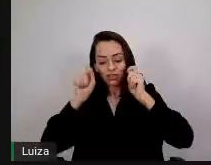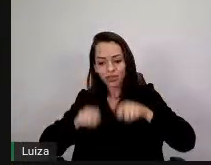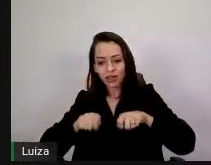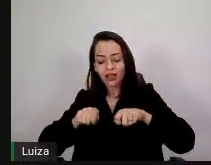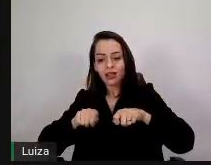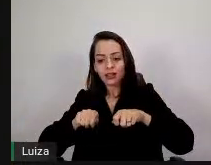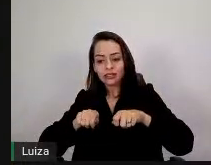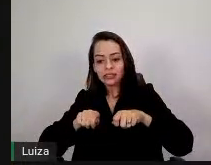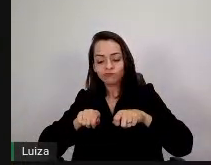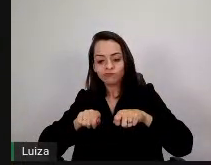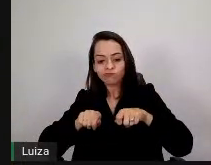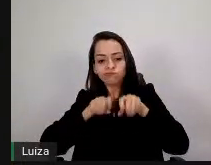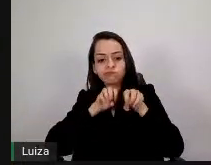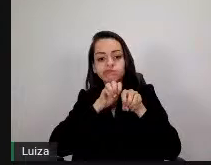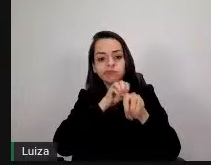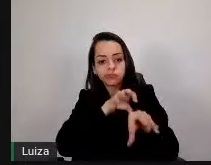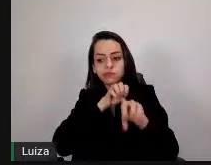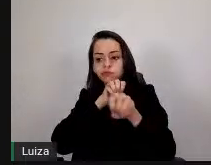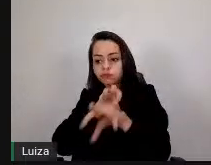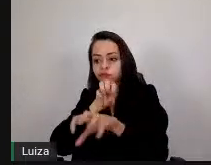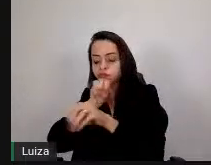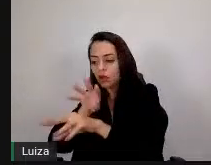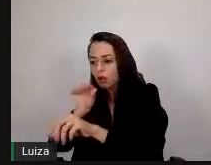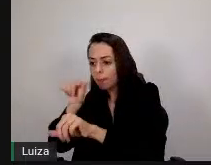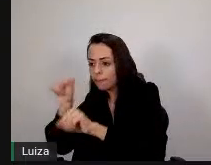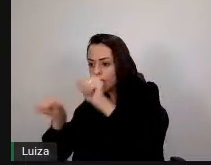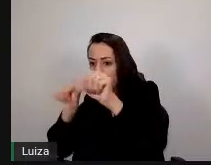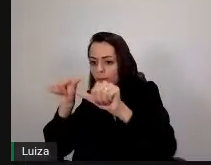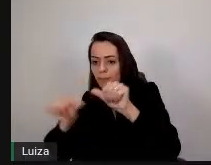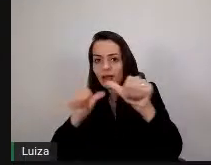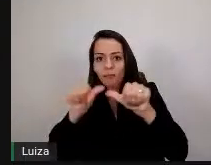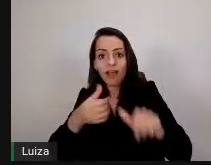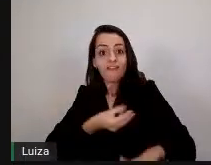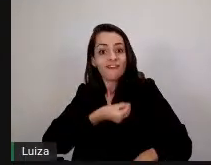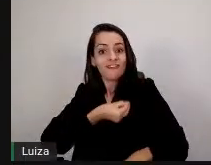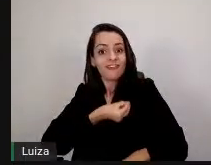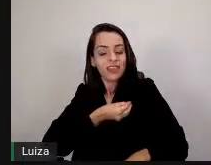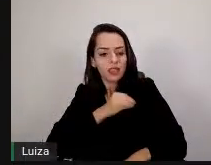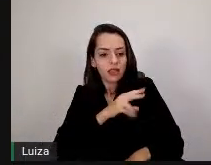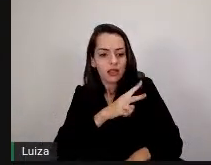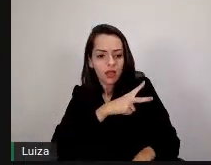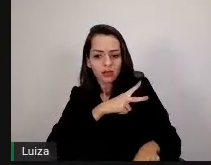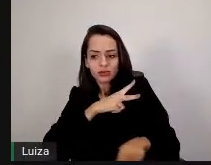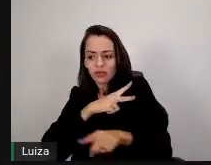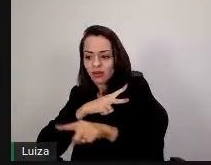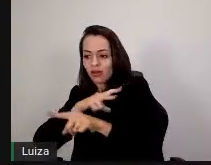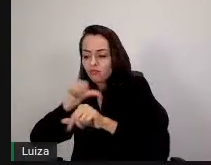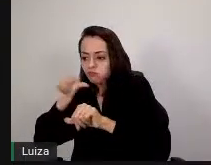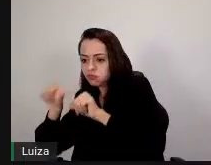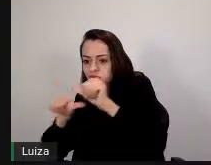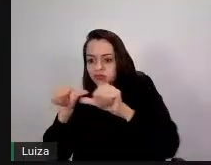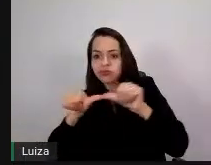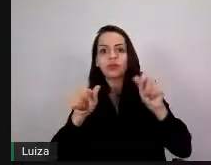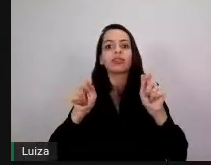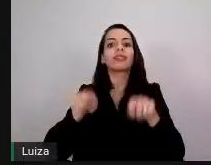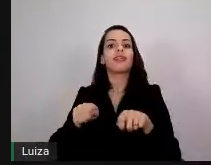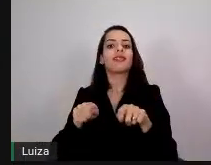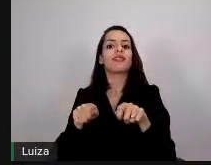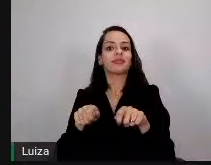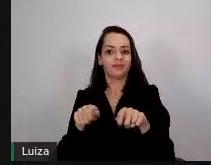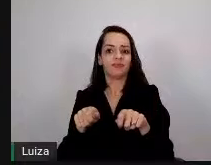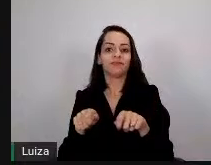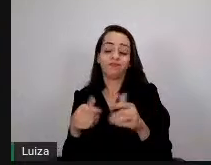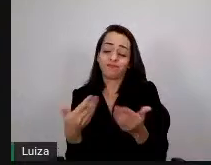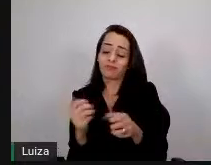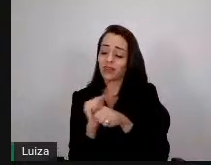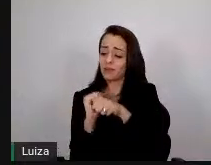É uma jornada de muitos desafios, e agora na pandemia, mais desafios ainda. E hoje,